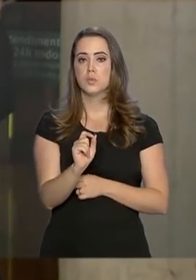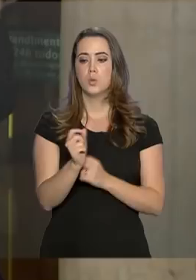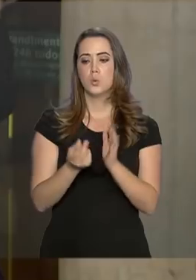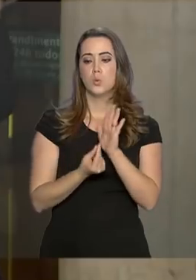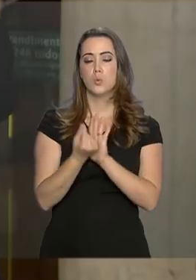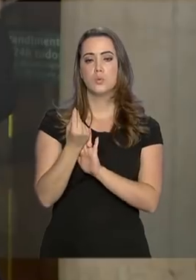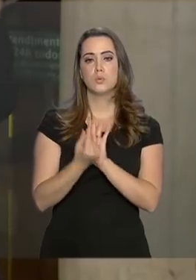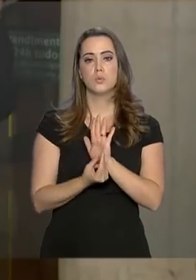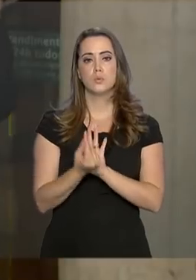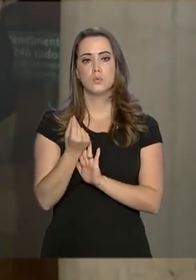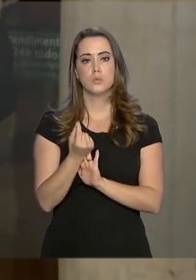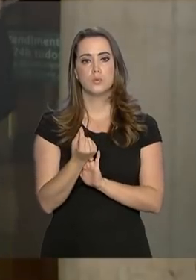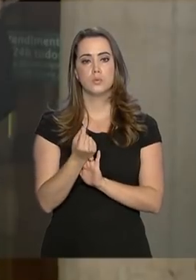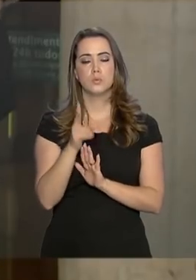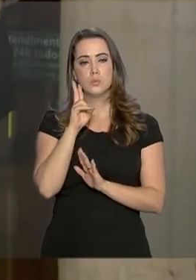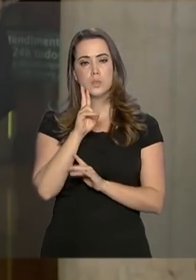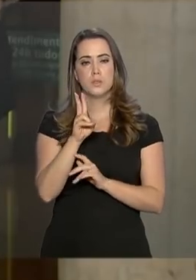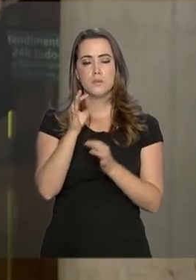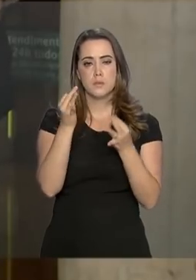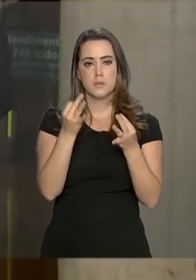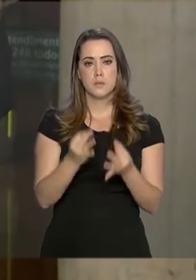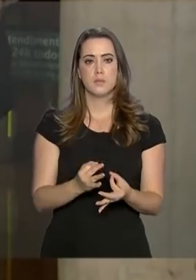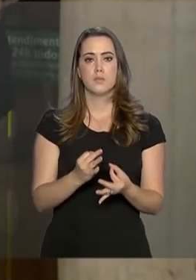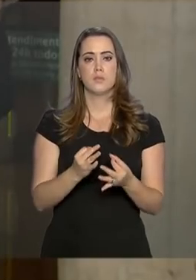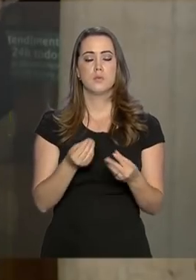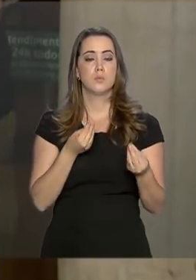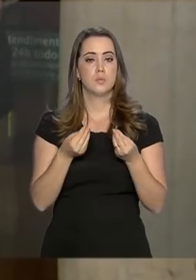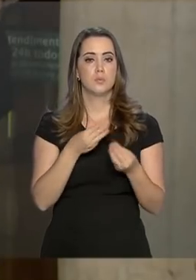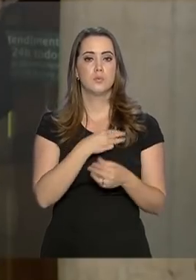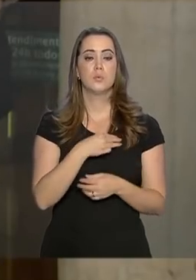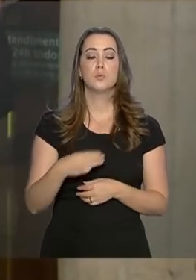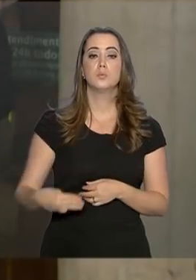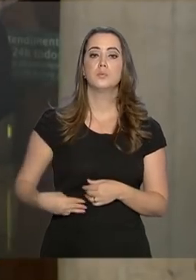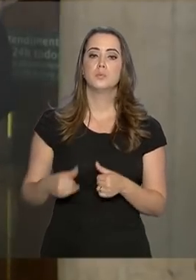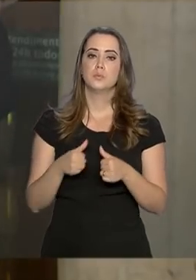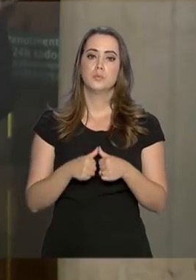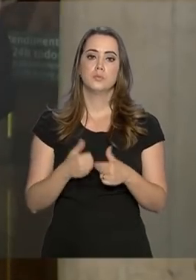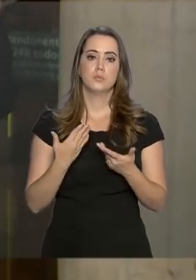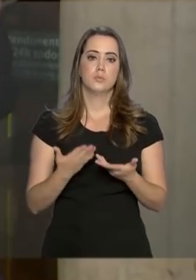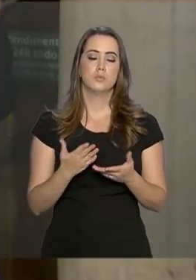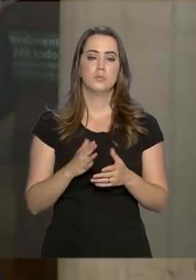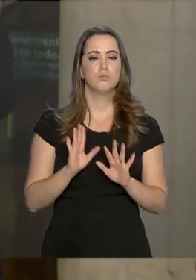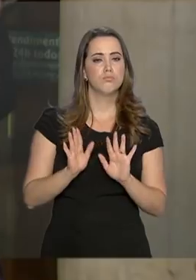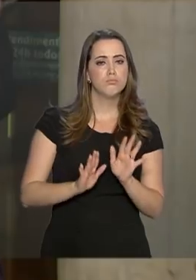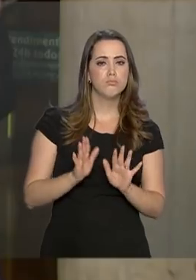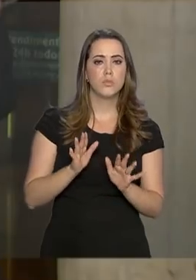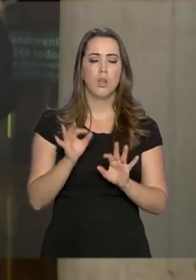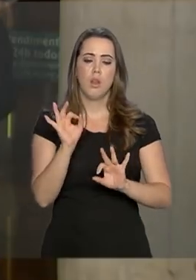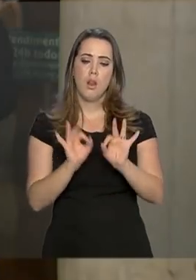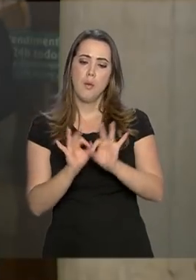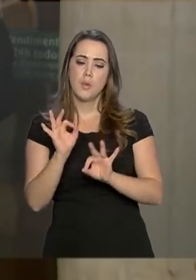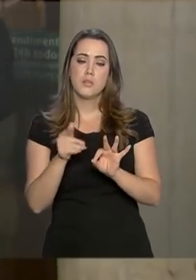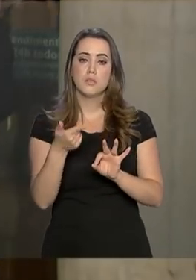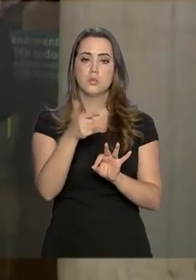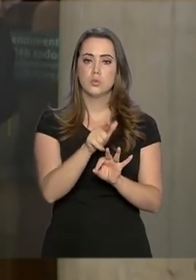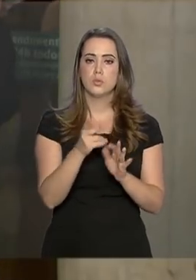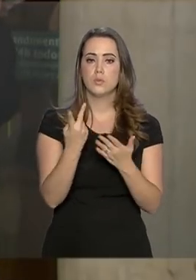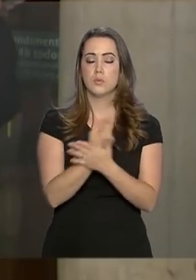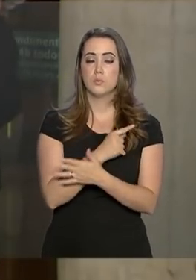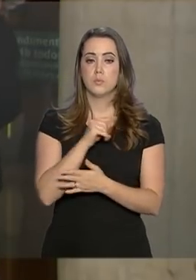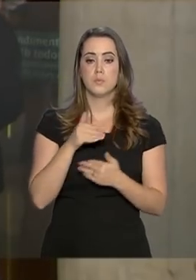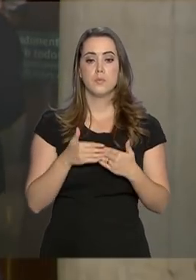orçamento Para a readequação dos ministérios Uma espécie de redesenho que deve acontecer